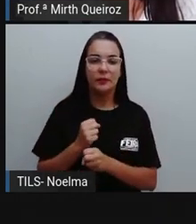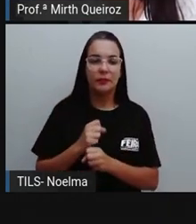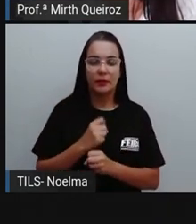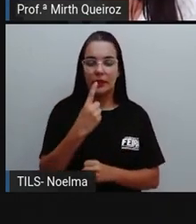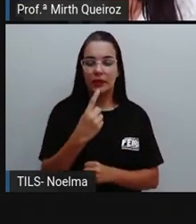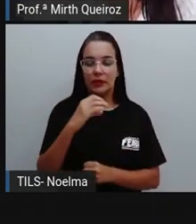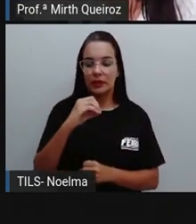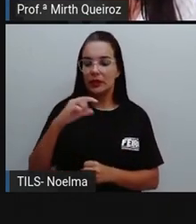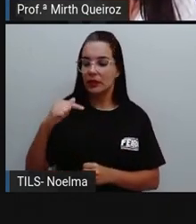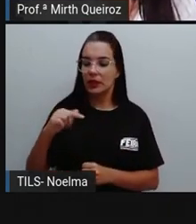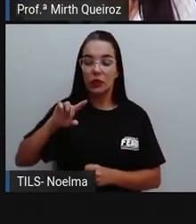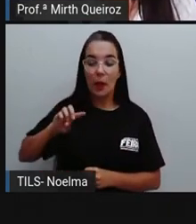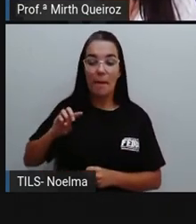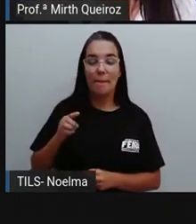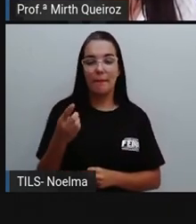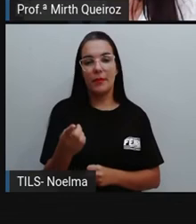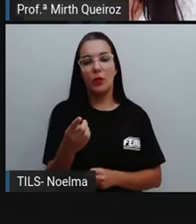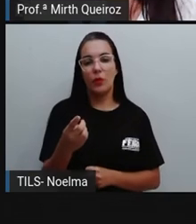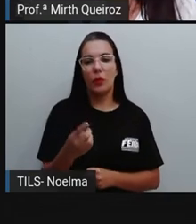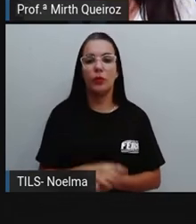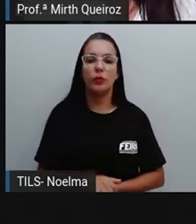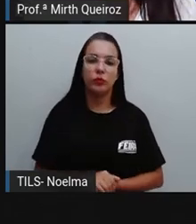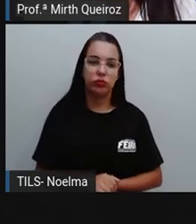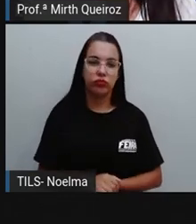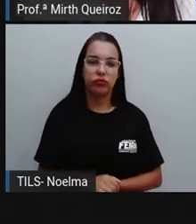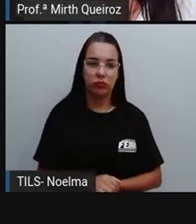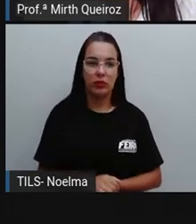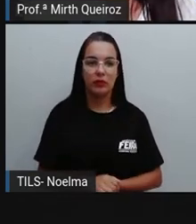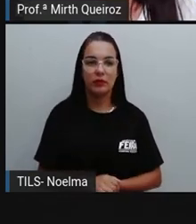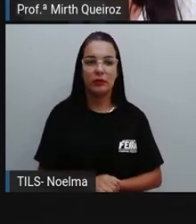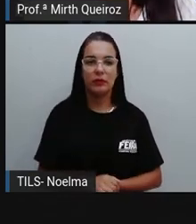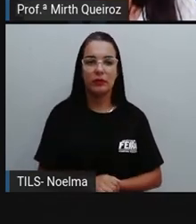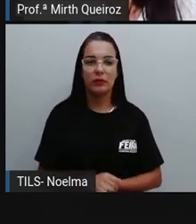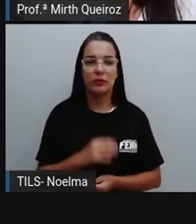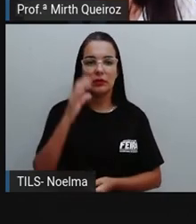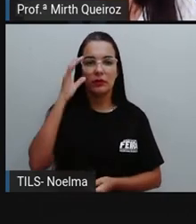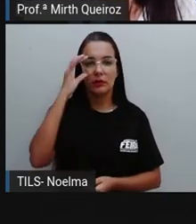107.000, que é 100.000 mais 7.000.